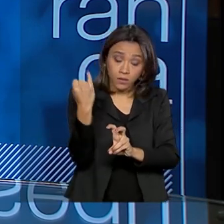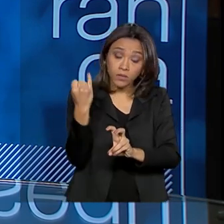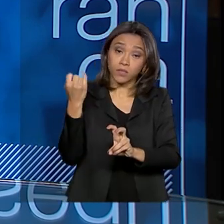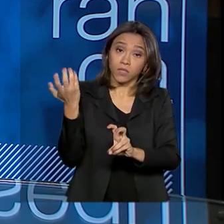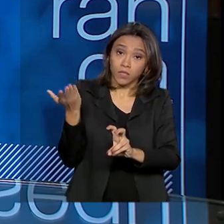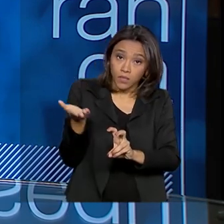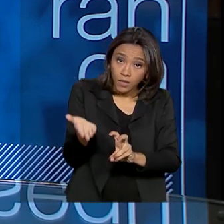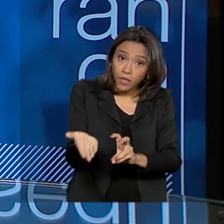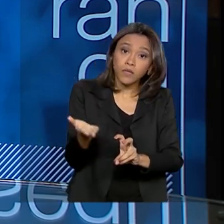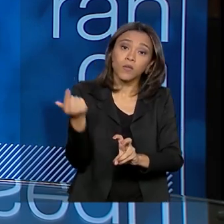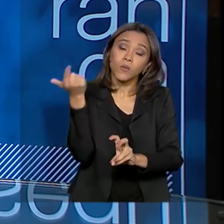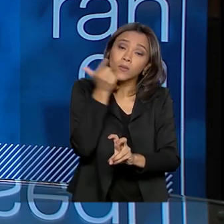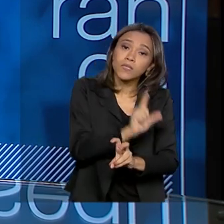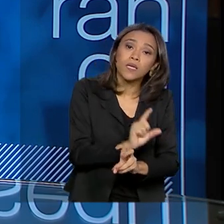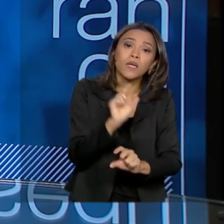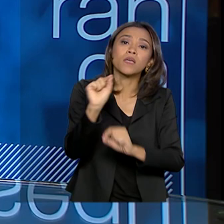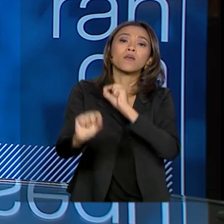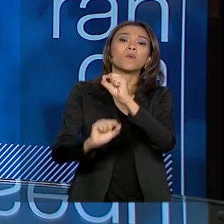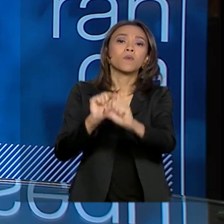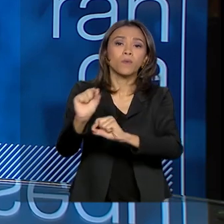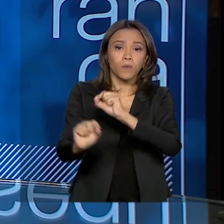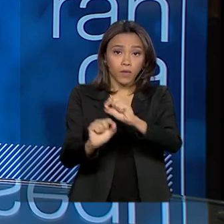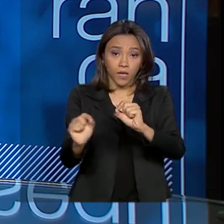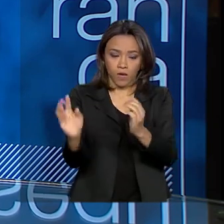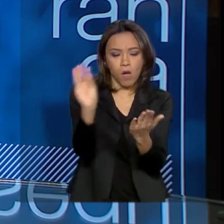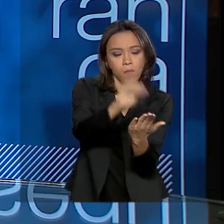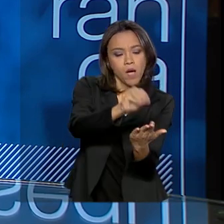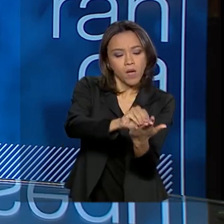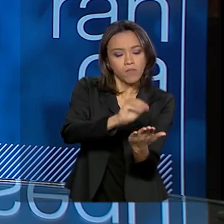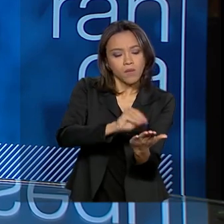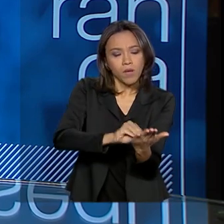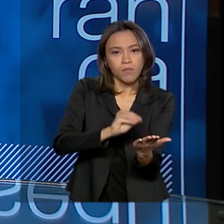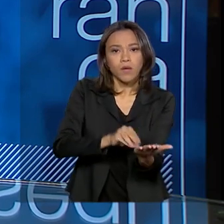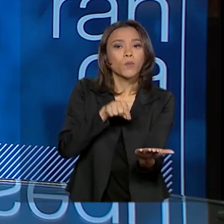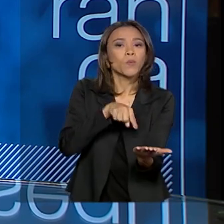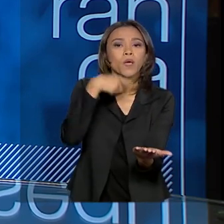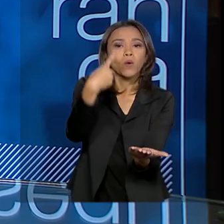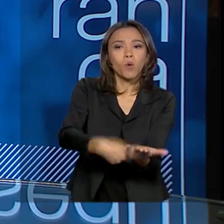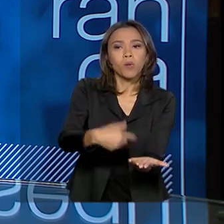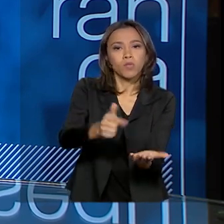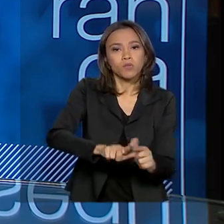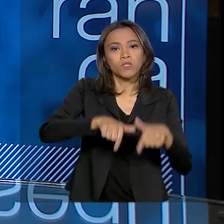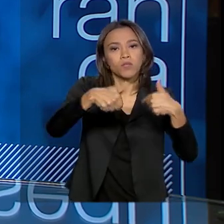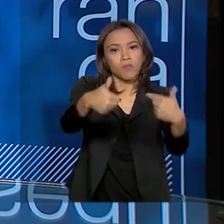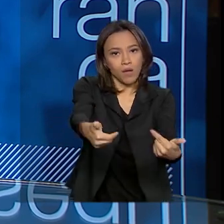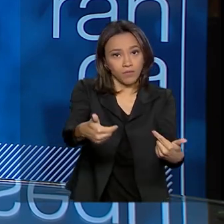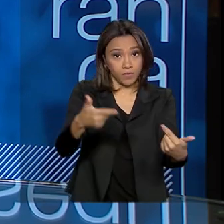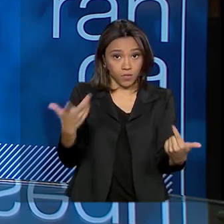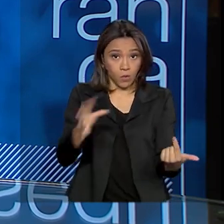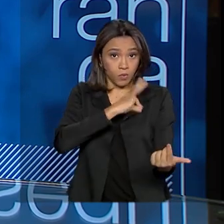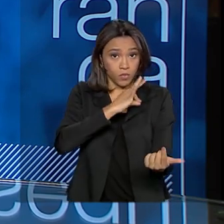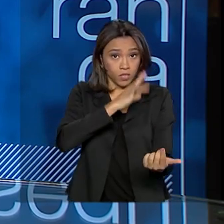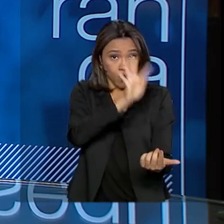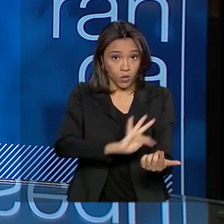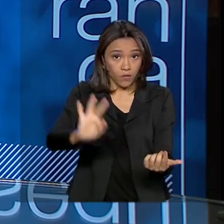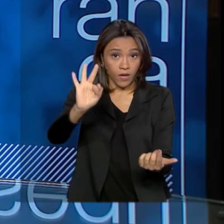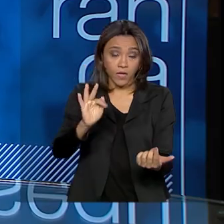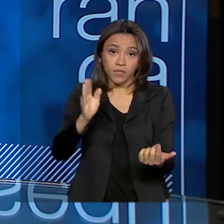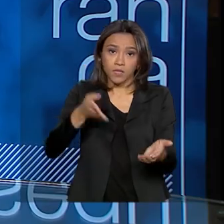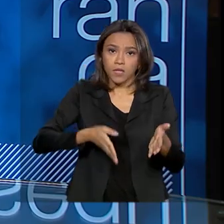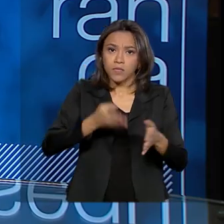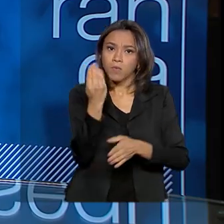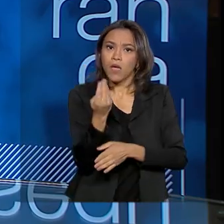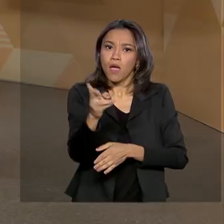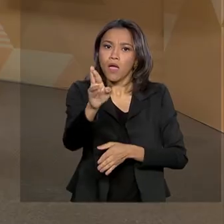constrói uma agenda de trabalho planejada. A Polícia Rodoviária Federal atua nas rodovias federais,